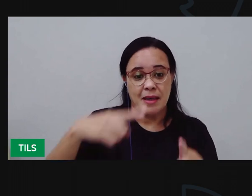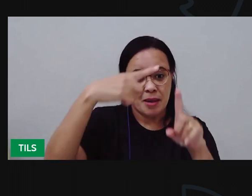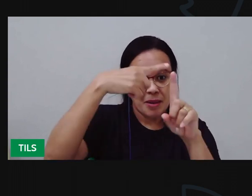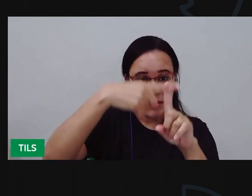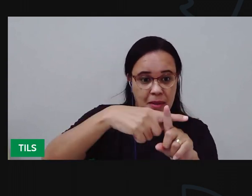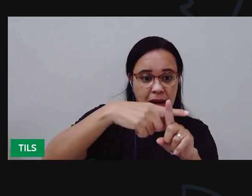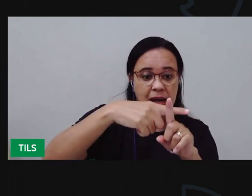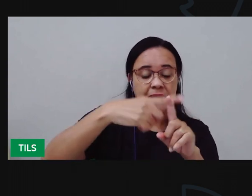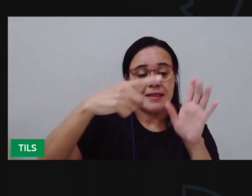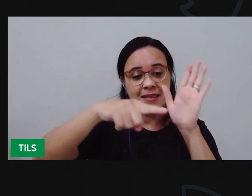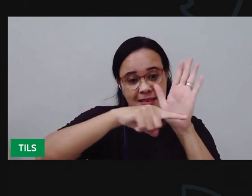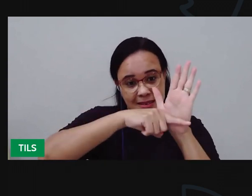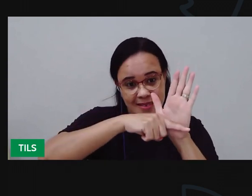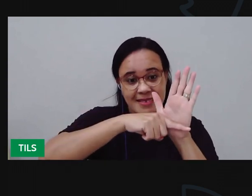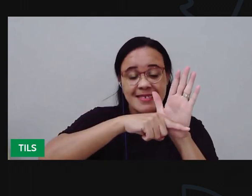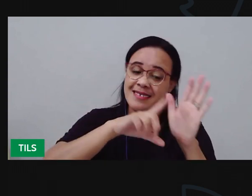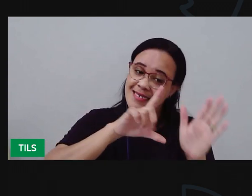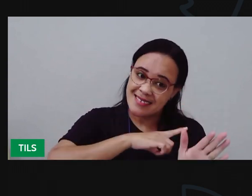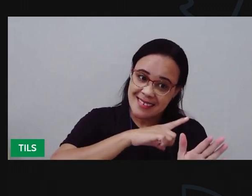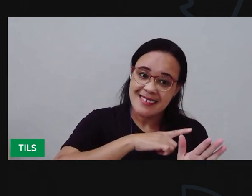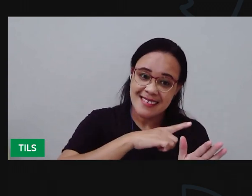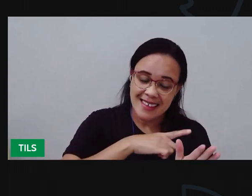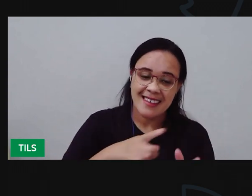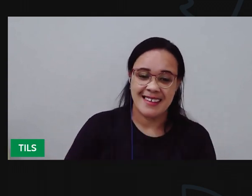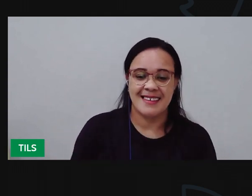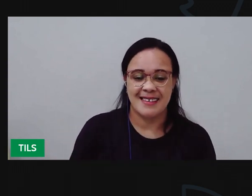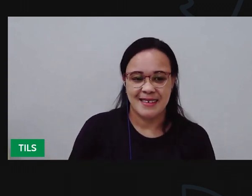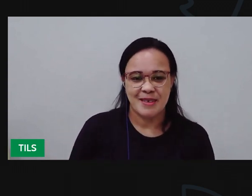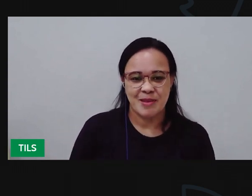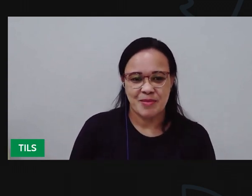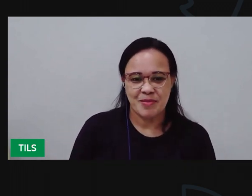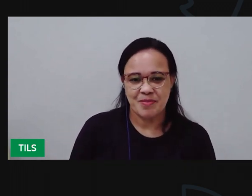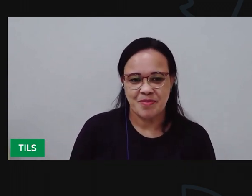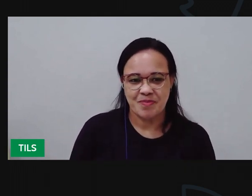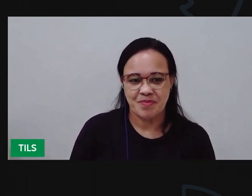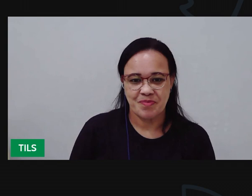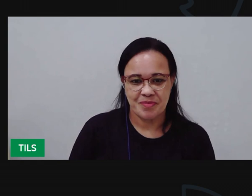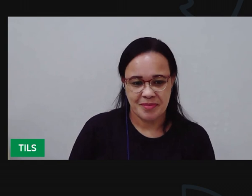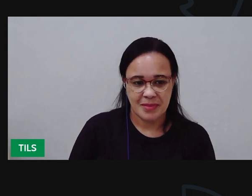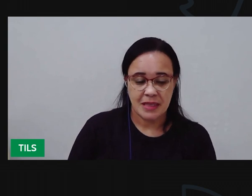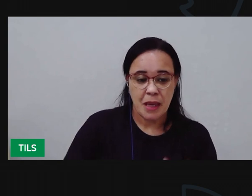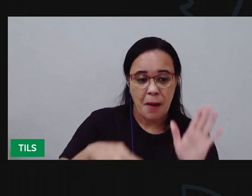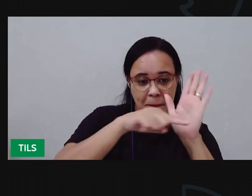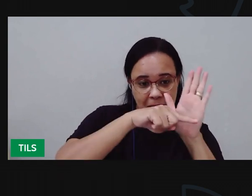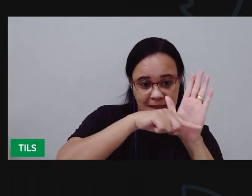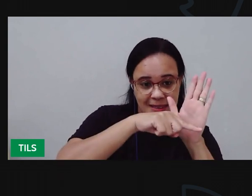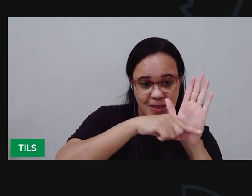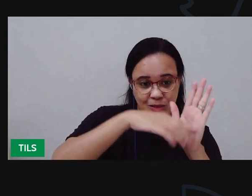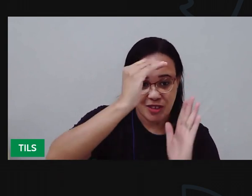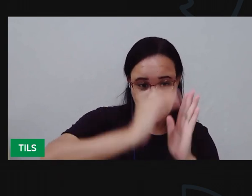Quando a gente vê ali a ideia de menos, de diminuição.